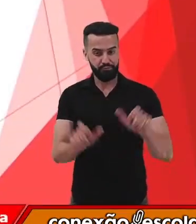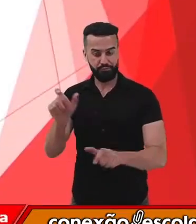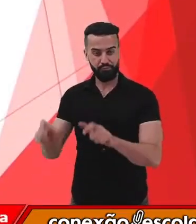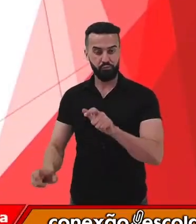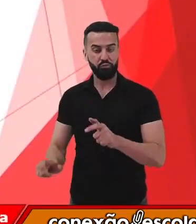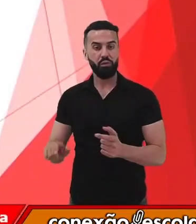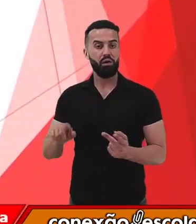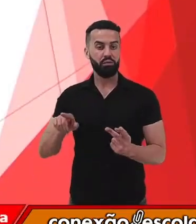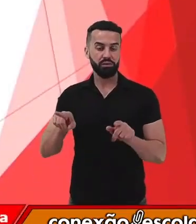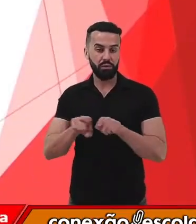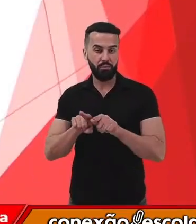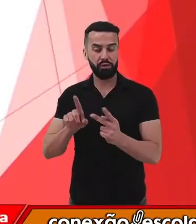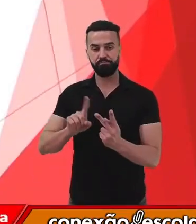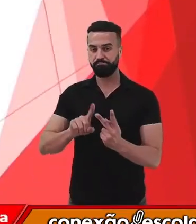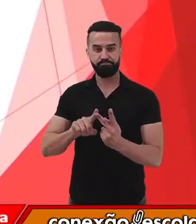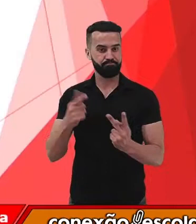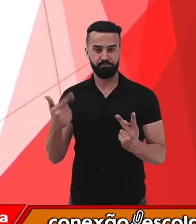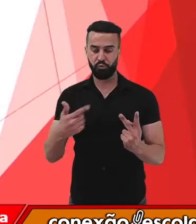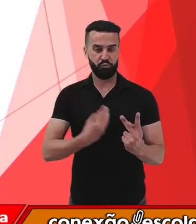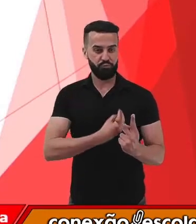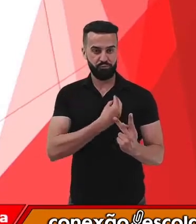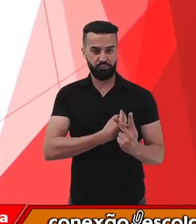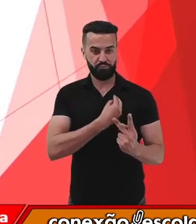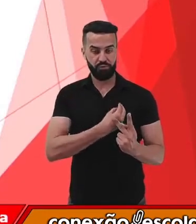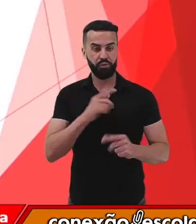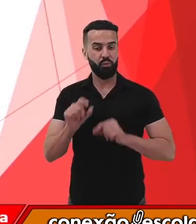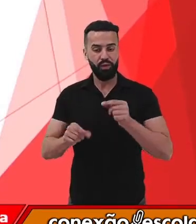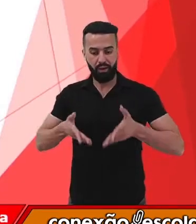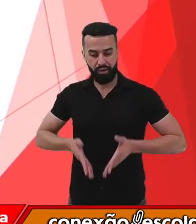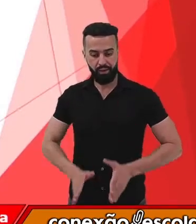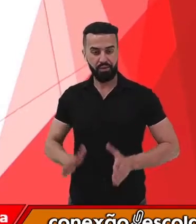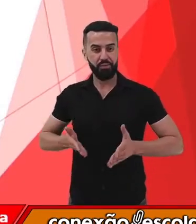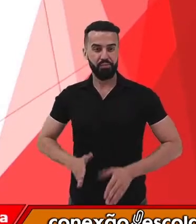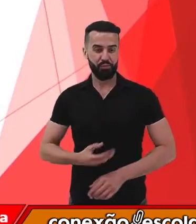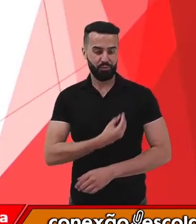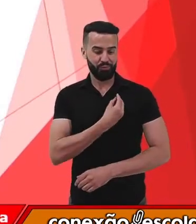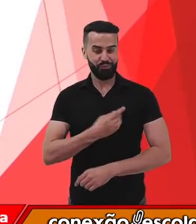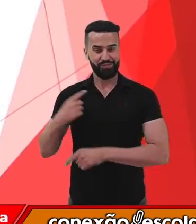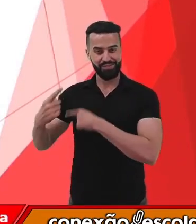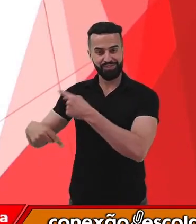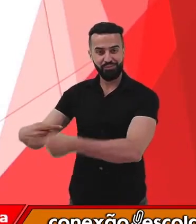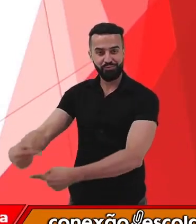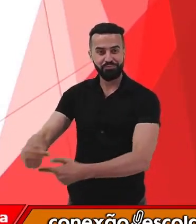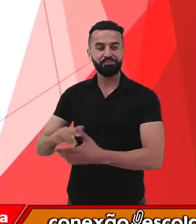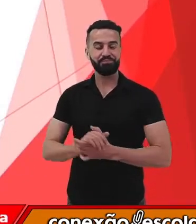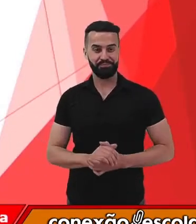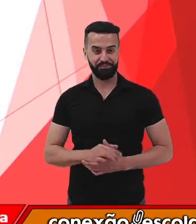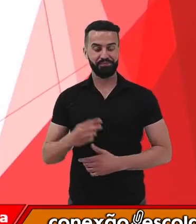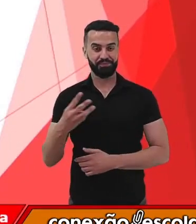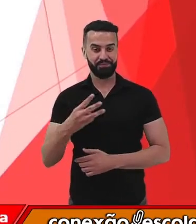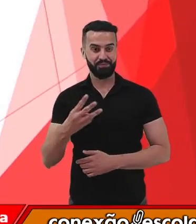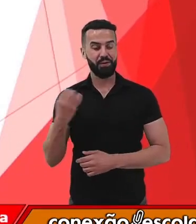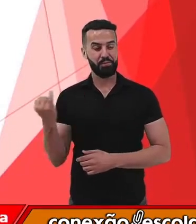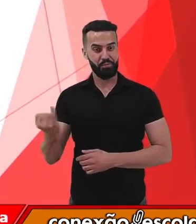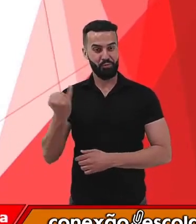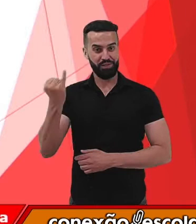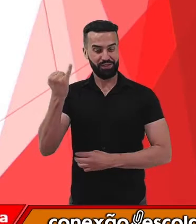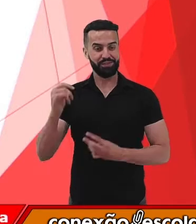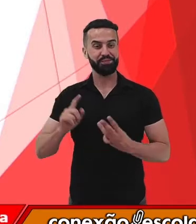o que é reprodução, a importância desse processo biológico,